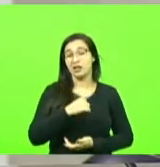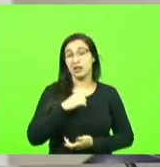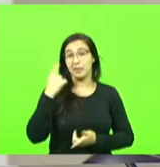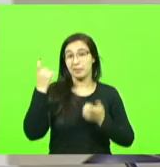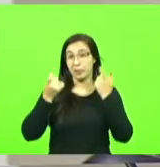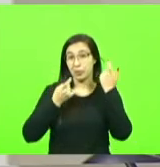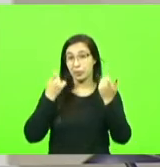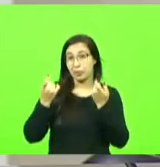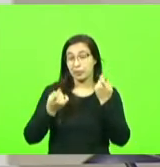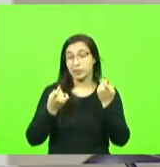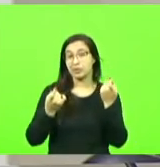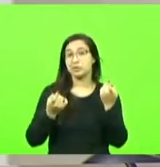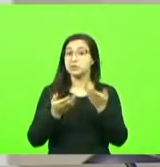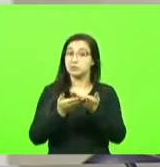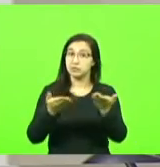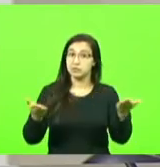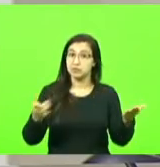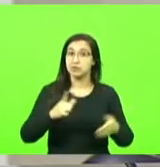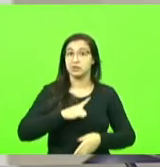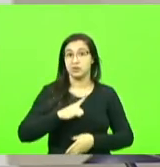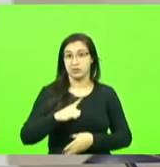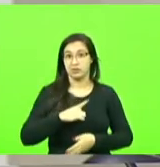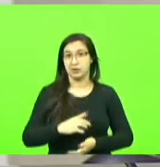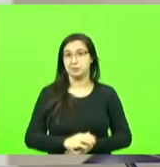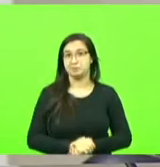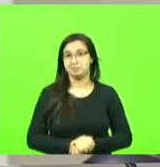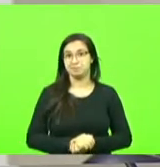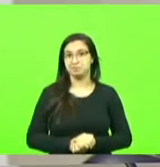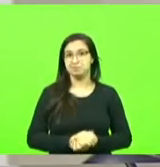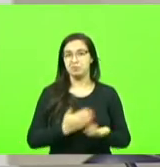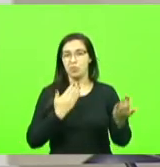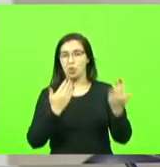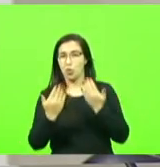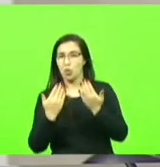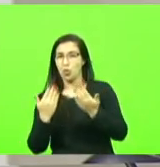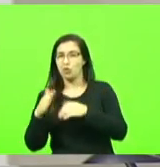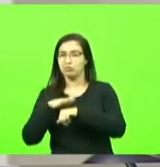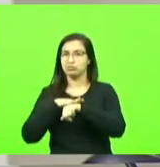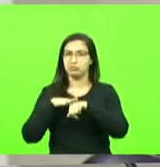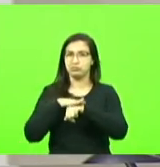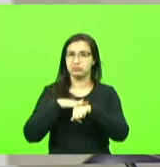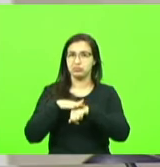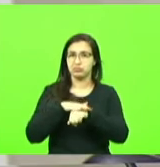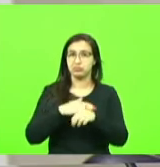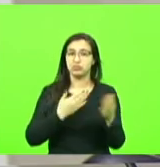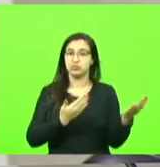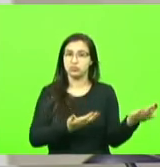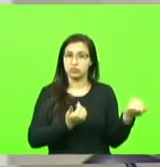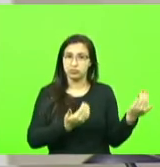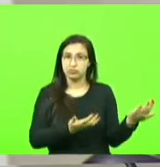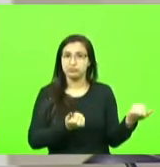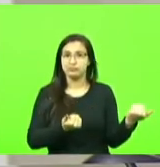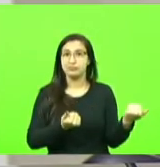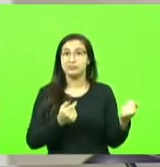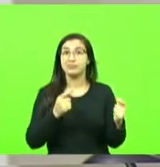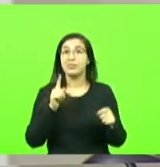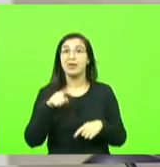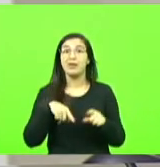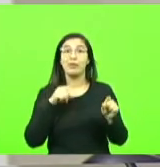tem que vocês tem um diálogo mais próximo com a juventude que é o da